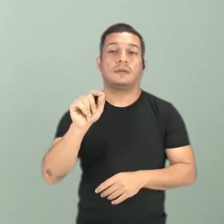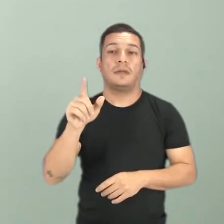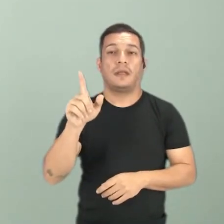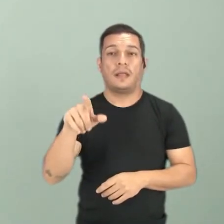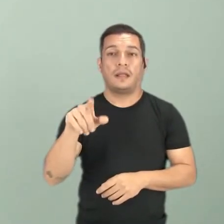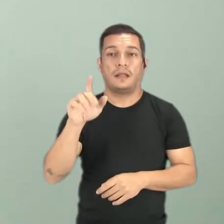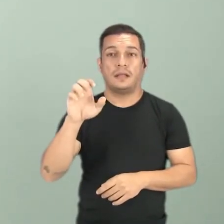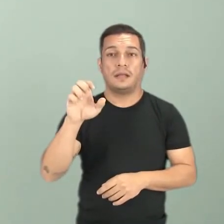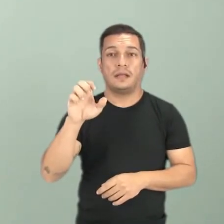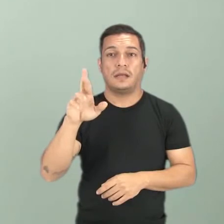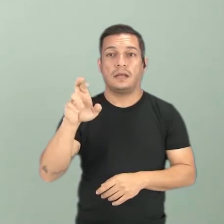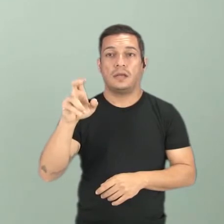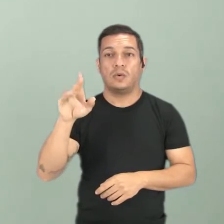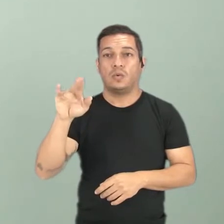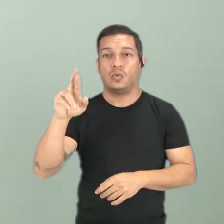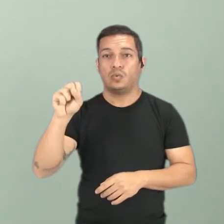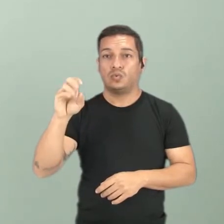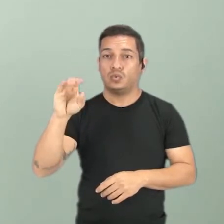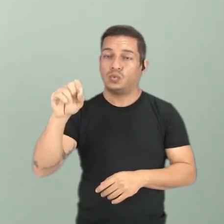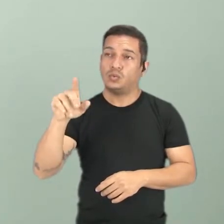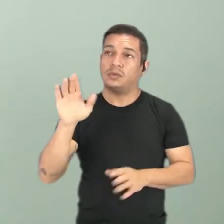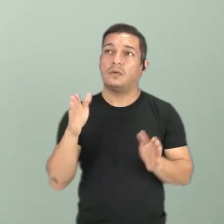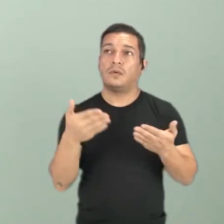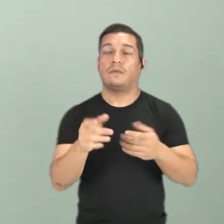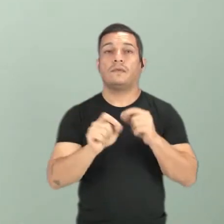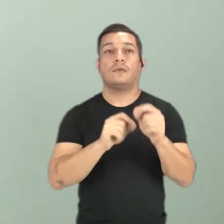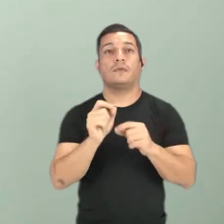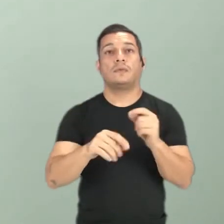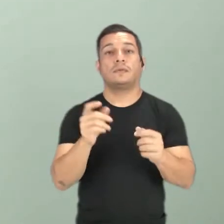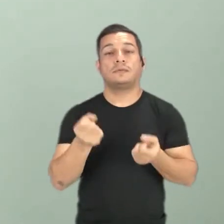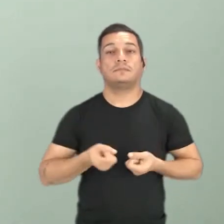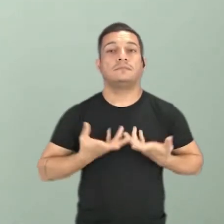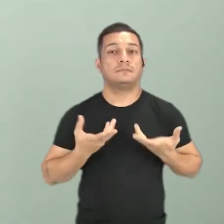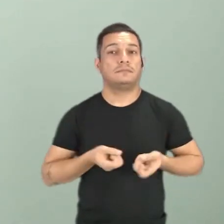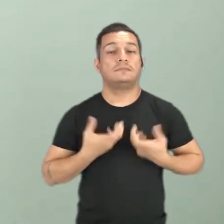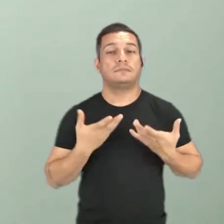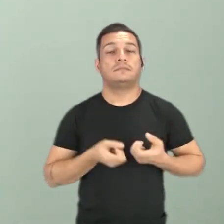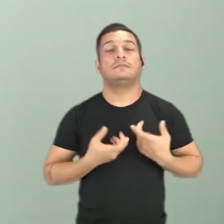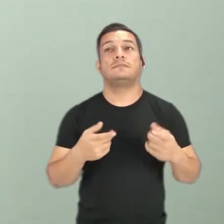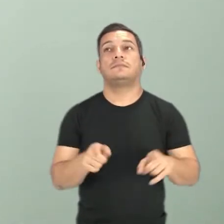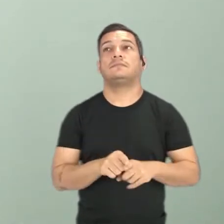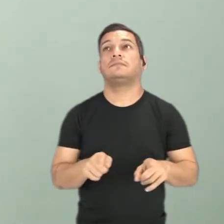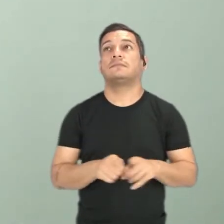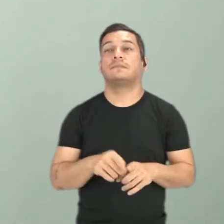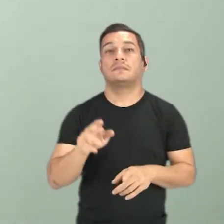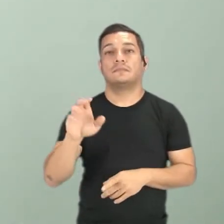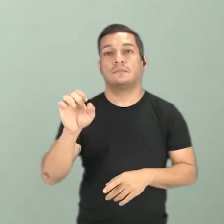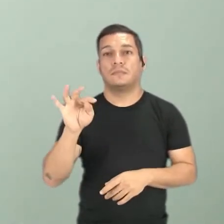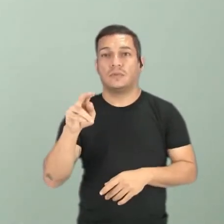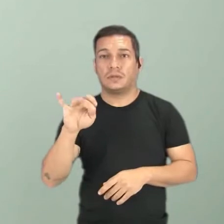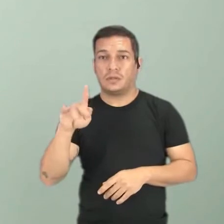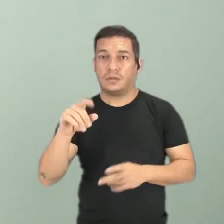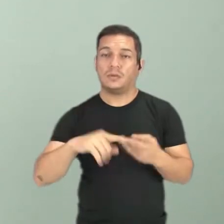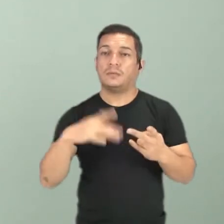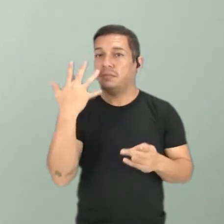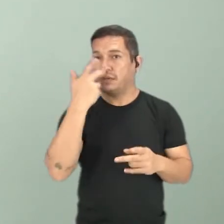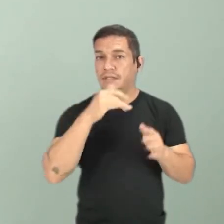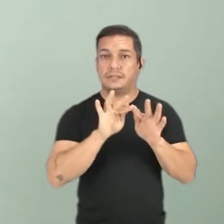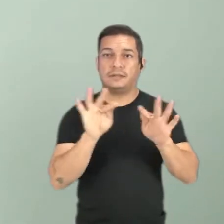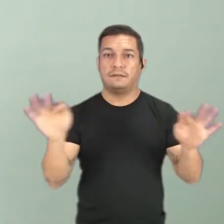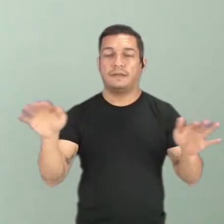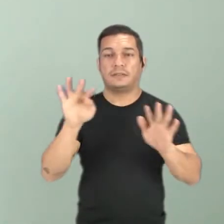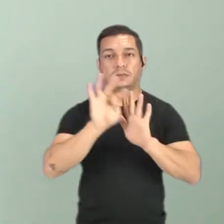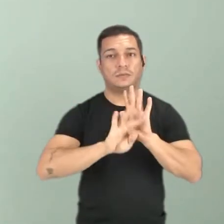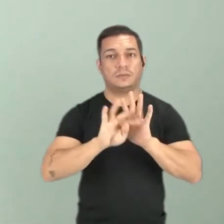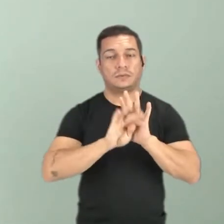voltados para as formas de expressão, né, estilo, beleza na frase, no